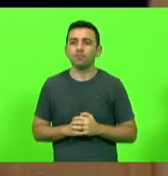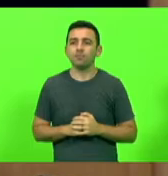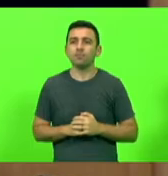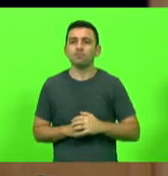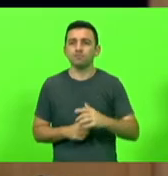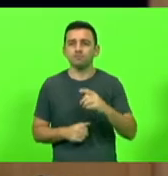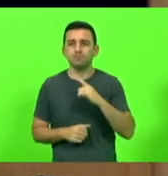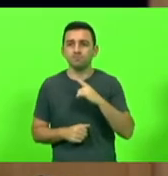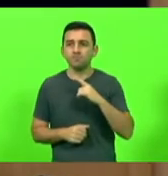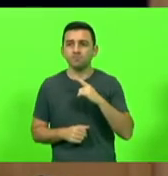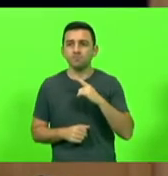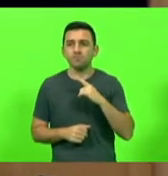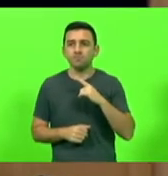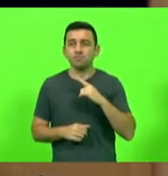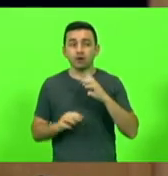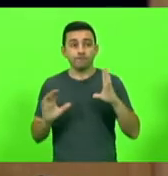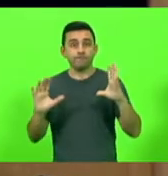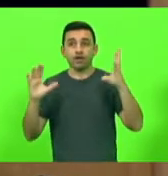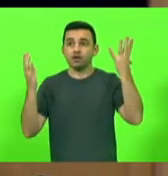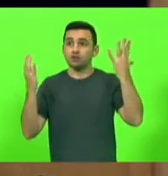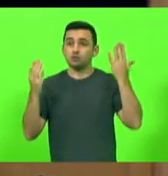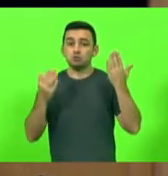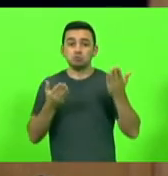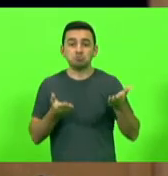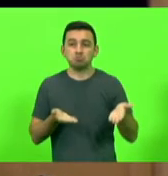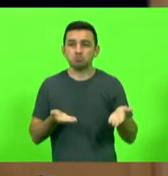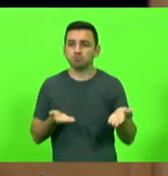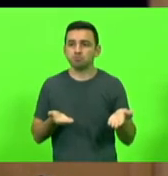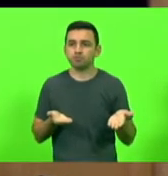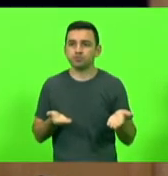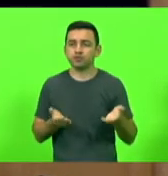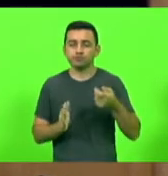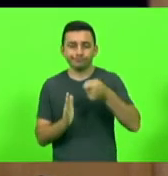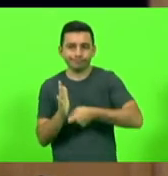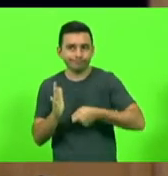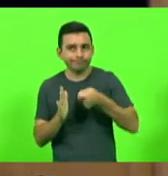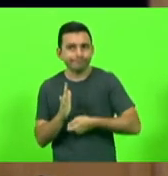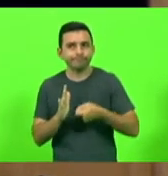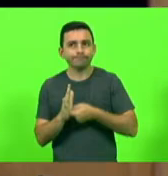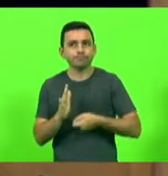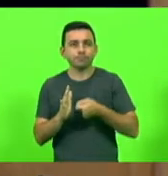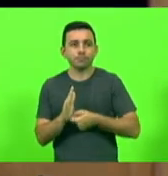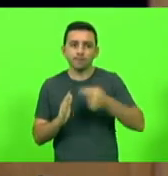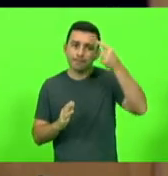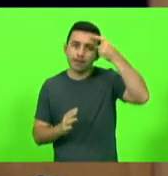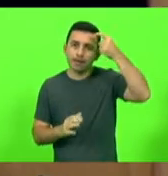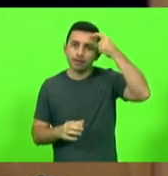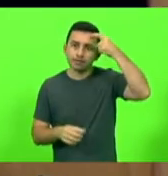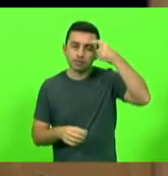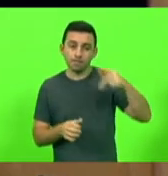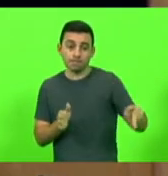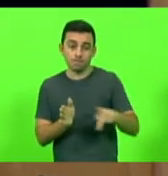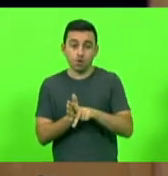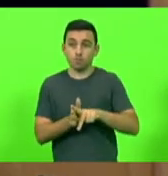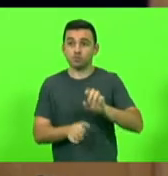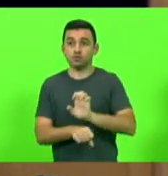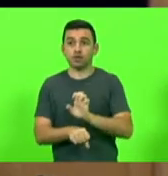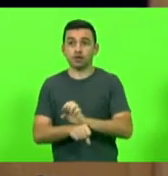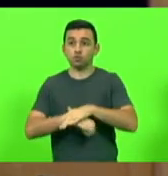enfim, aquele evento e isso há uma cobrança que não fique só com os estados, que venham a política